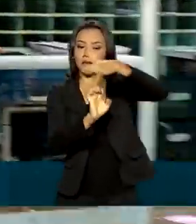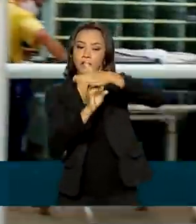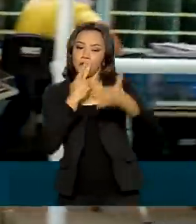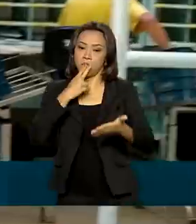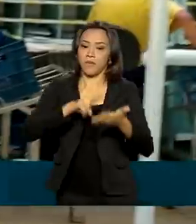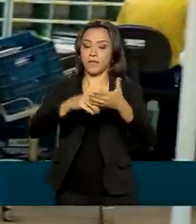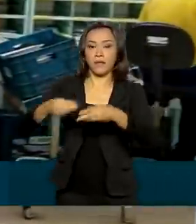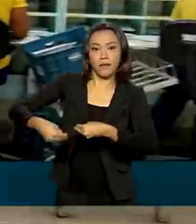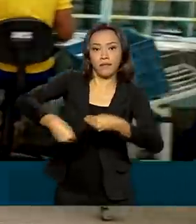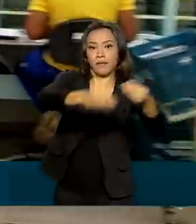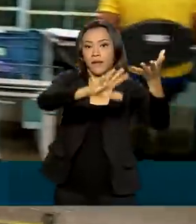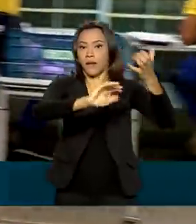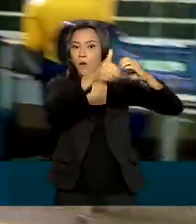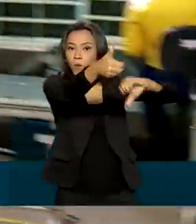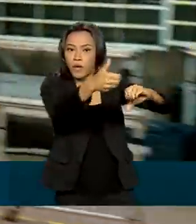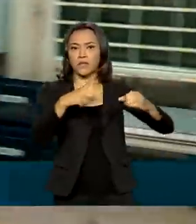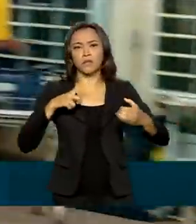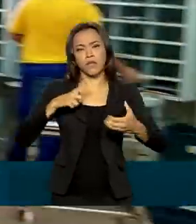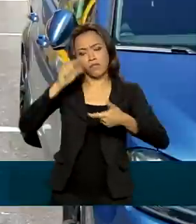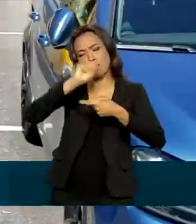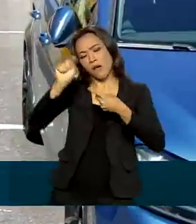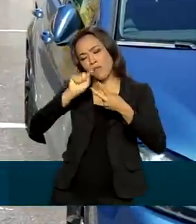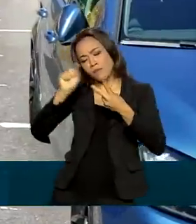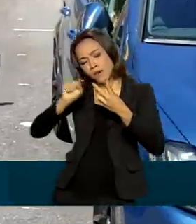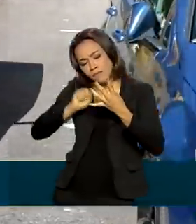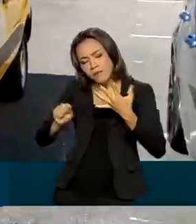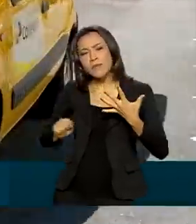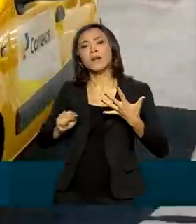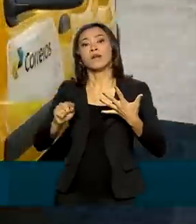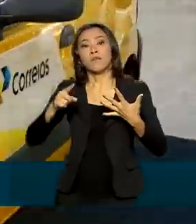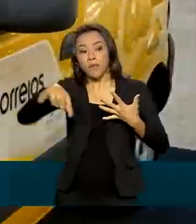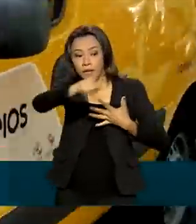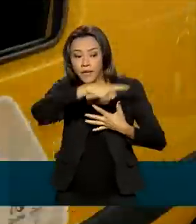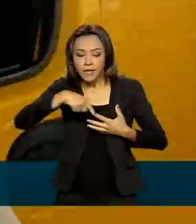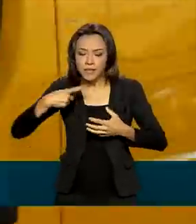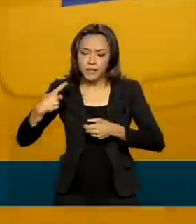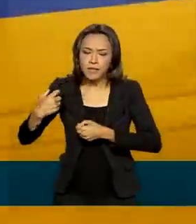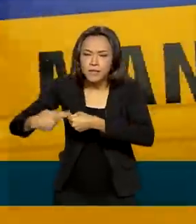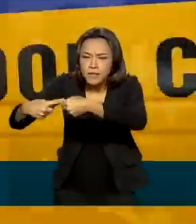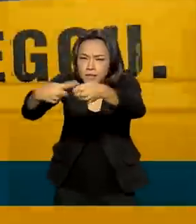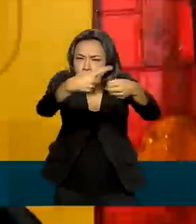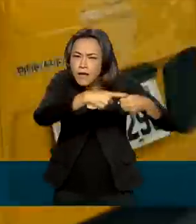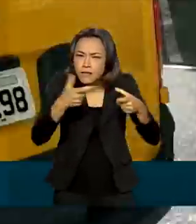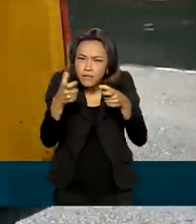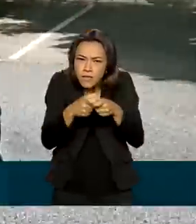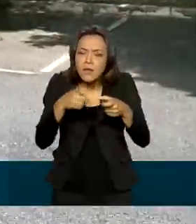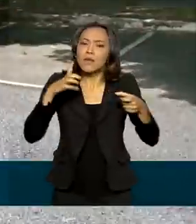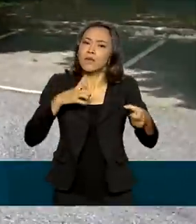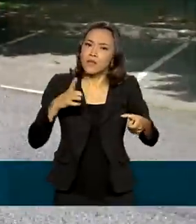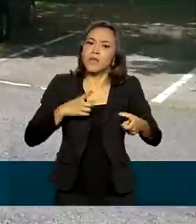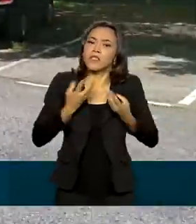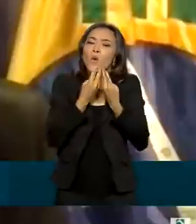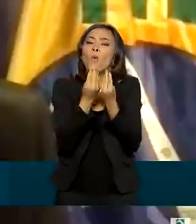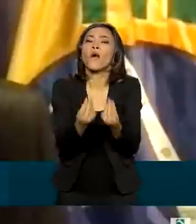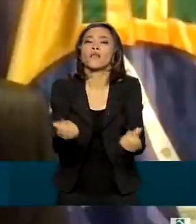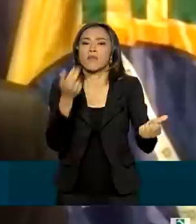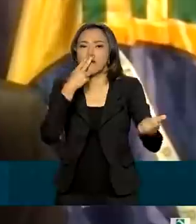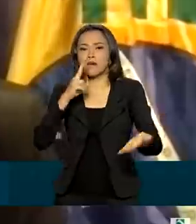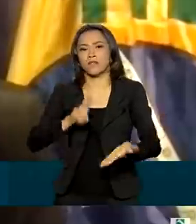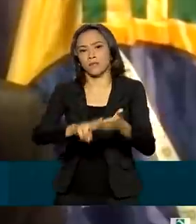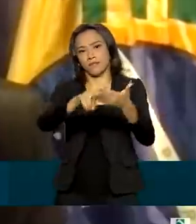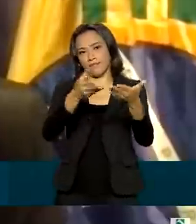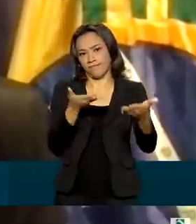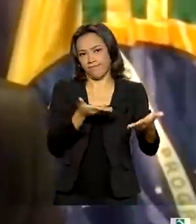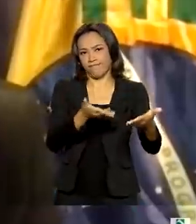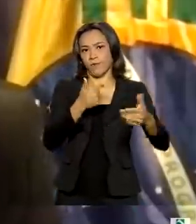Nacional, elenca uma série de ações para que as populações de pequenas localidades tenham um serviço postal de qualidade. Asegurar a